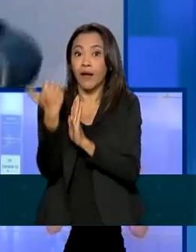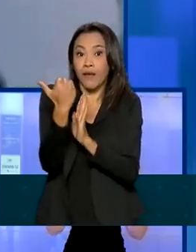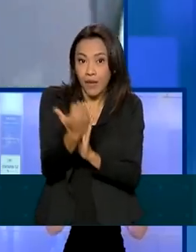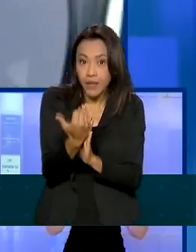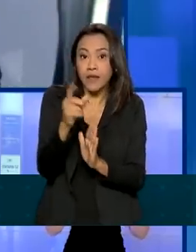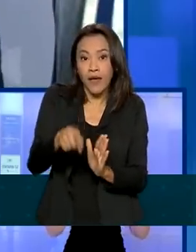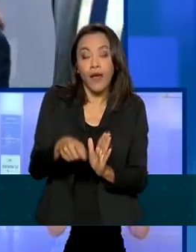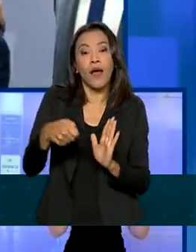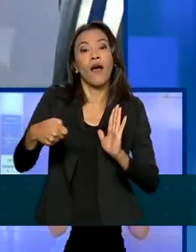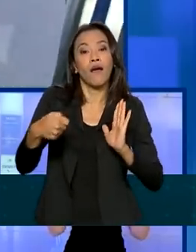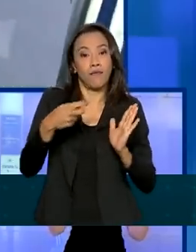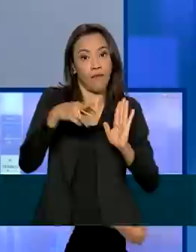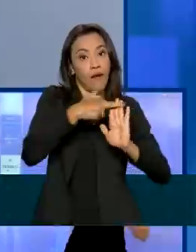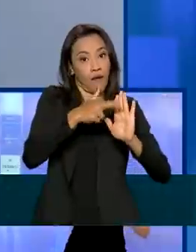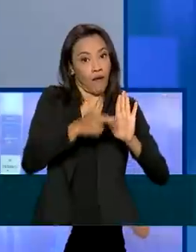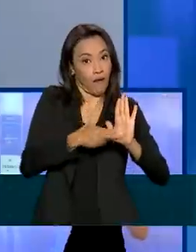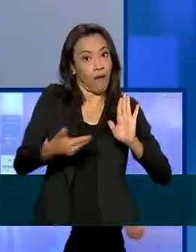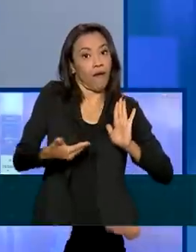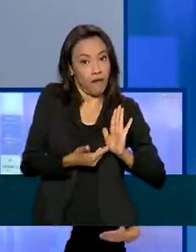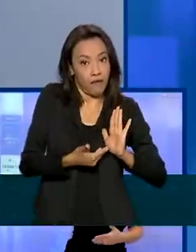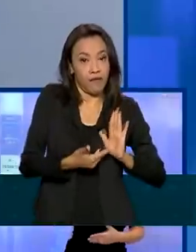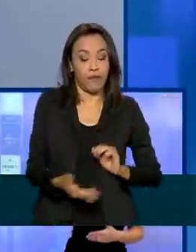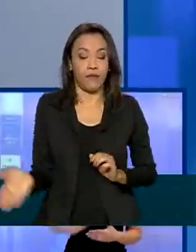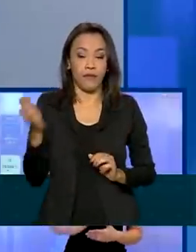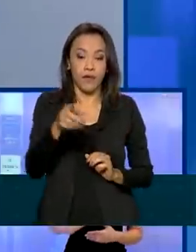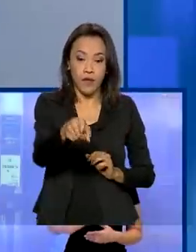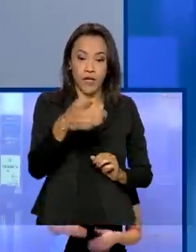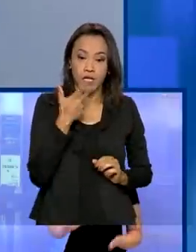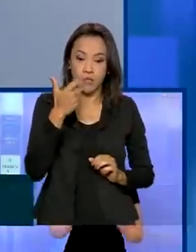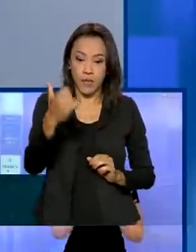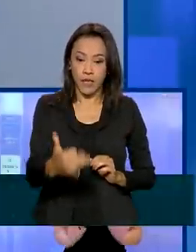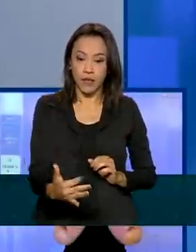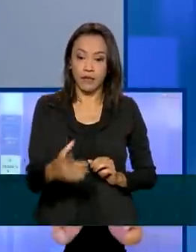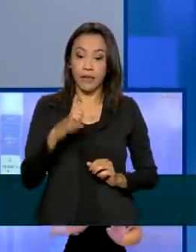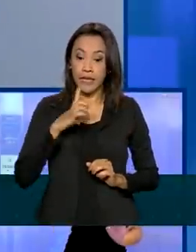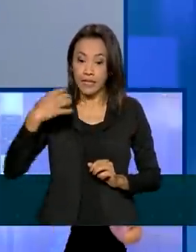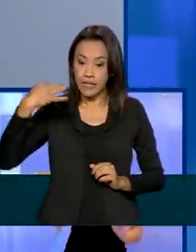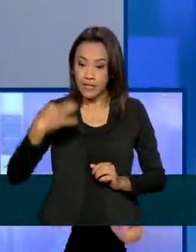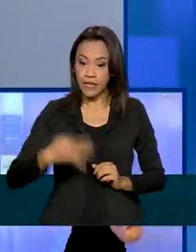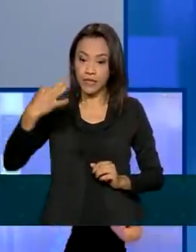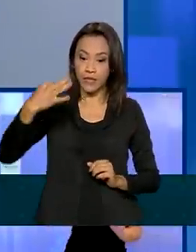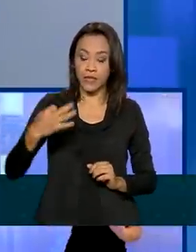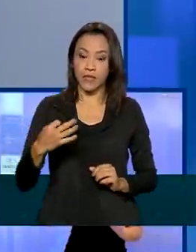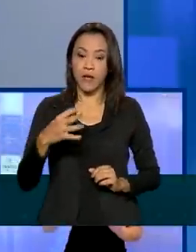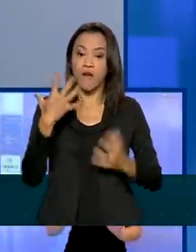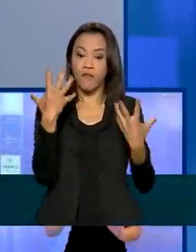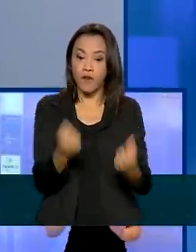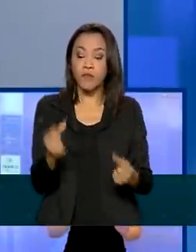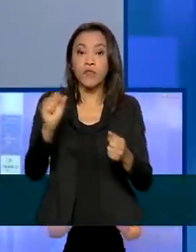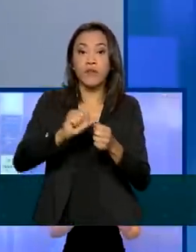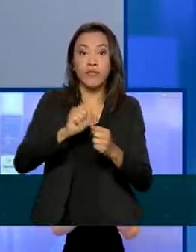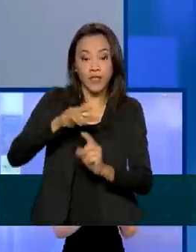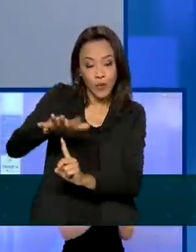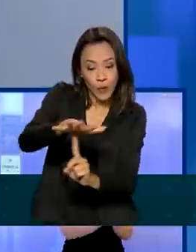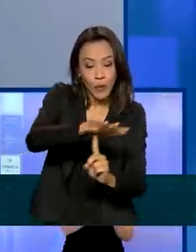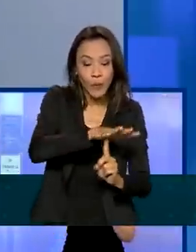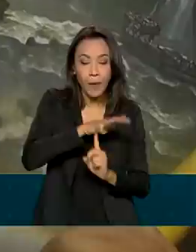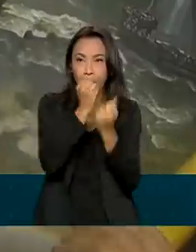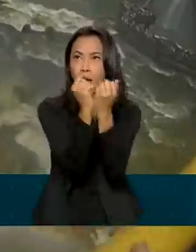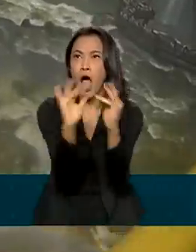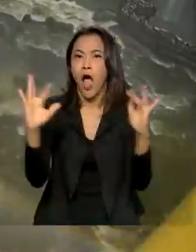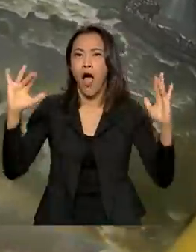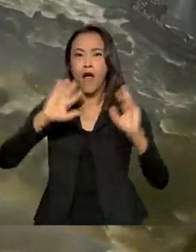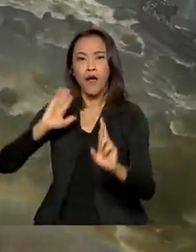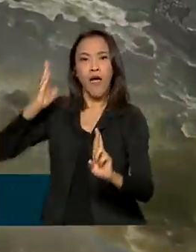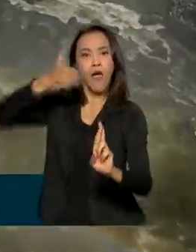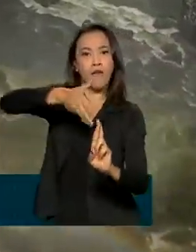exigido no edital do leilão. Vocês podem ter certeza que nós vamos fazer do Parque Nacional do Iguaçu um parque referência no mundo.